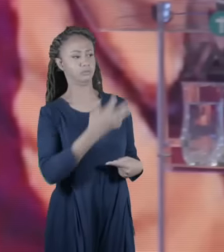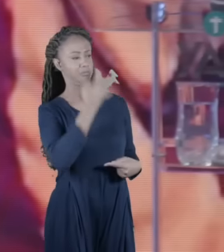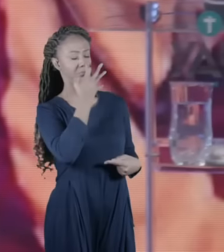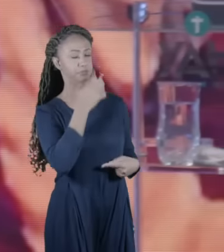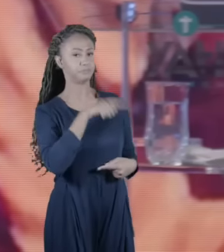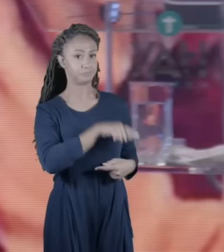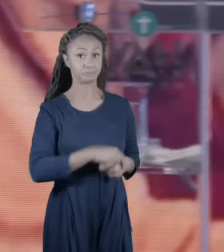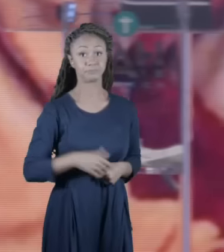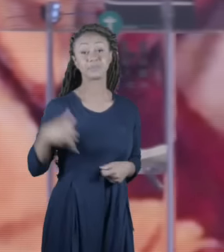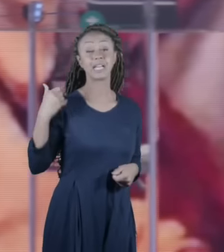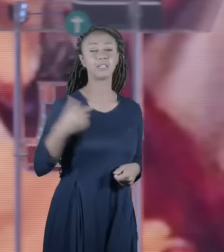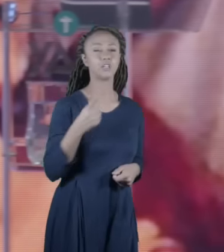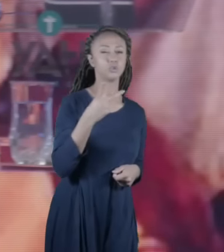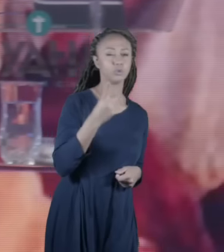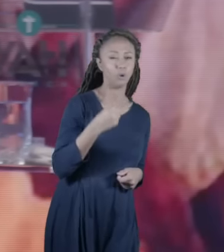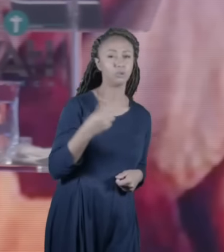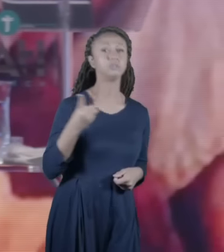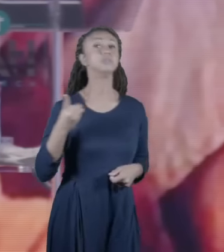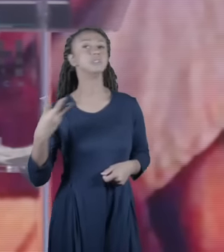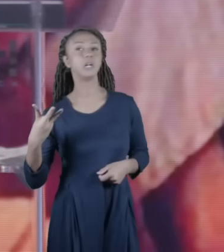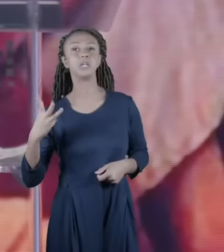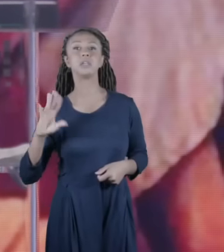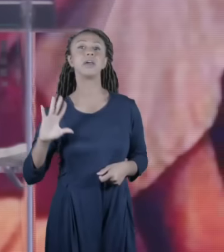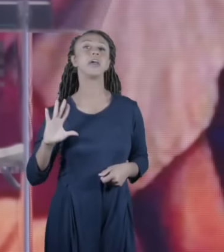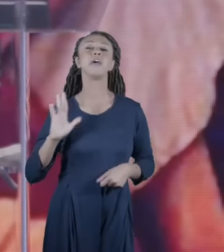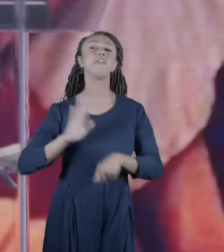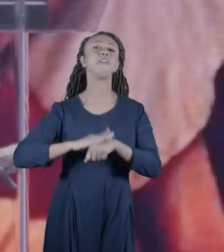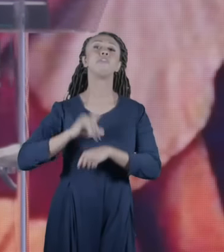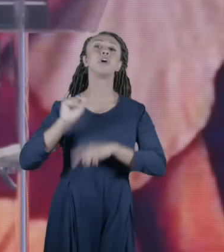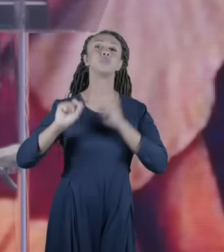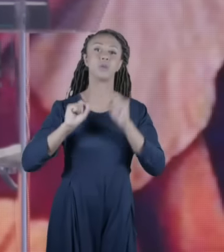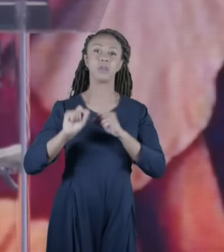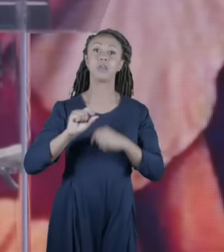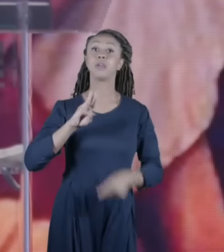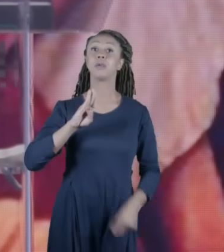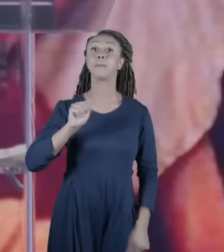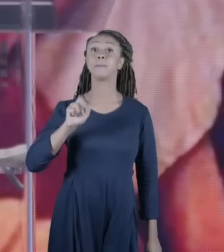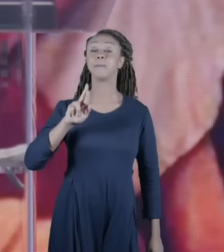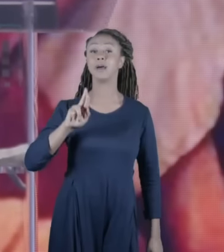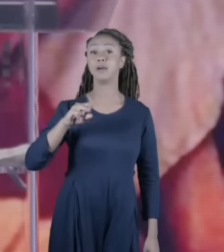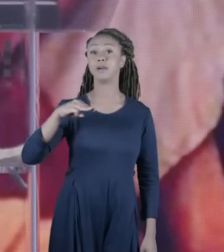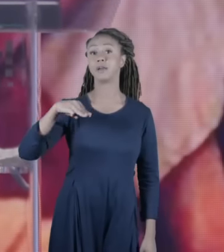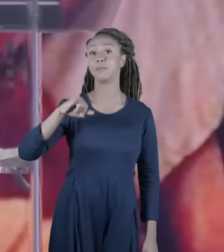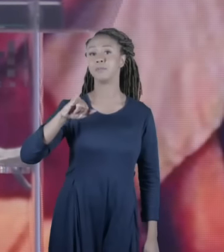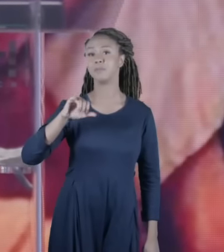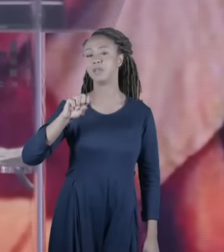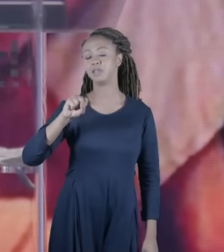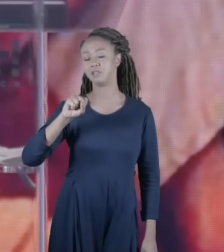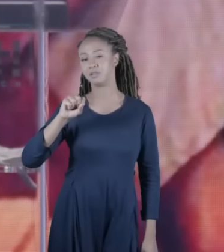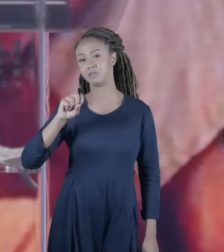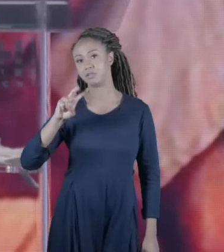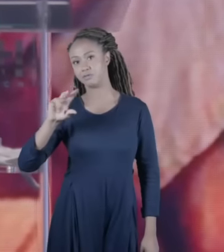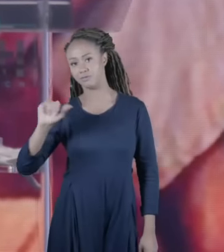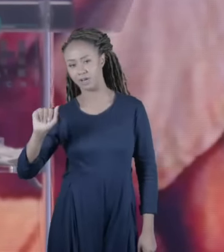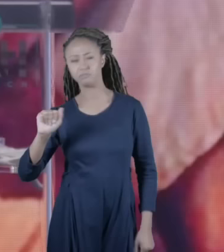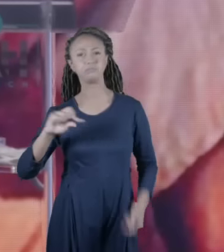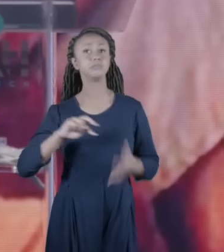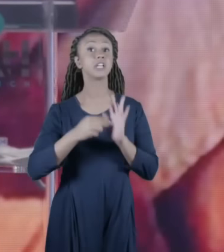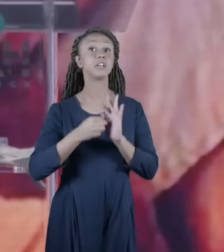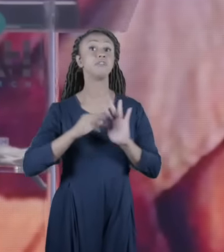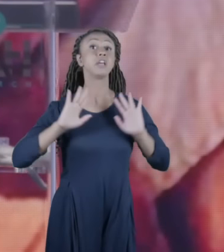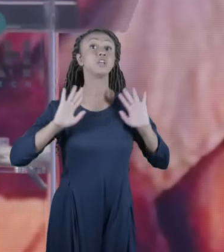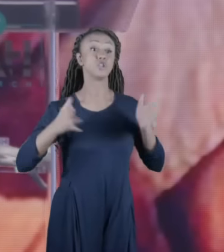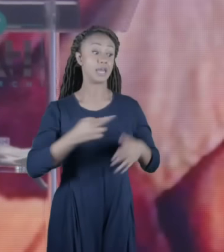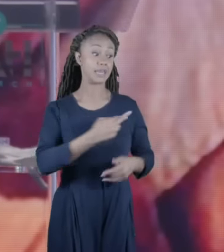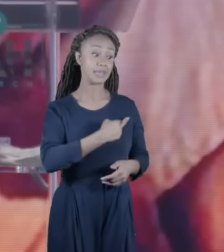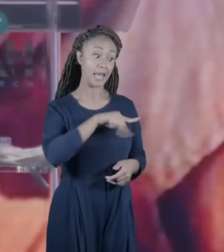13 anos no judaísmo é feito o bar e o bat mitzvah isso quer dizer que eles passam a ser adultos aos olhos